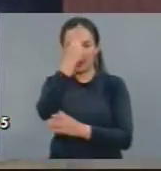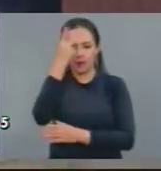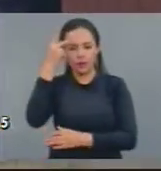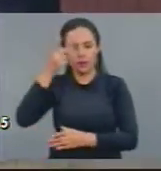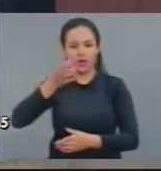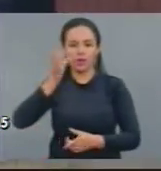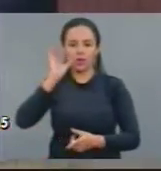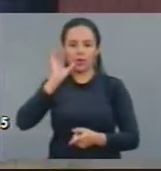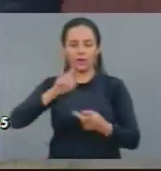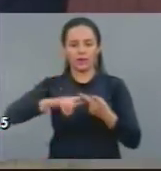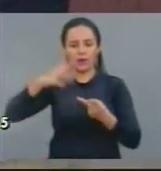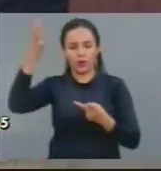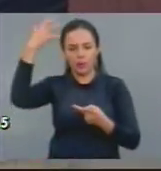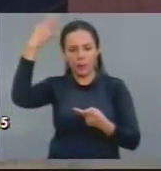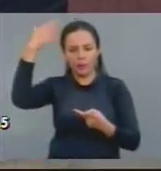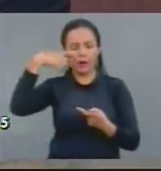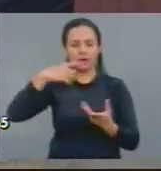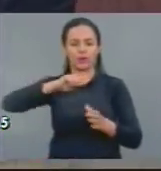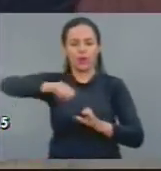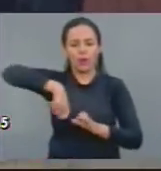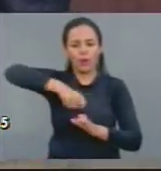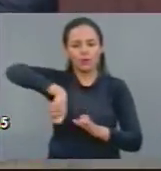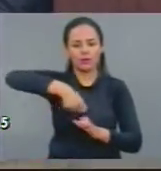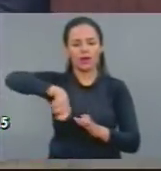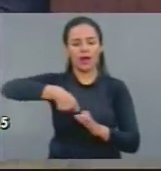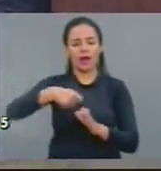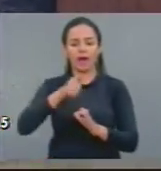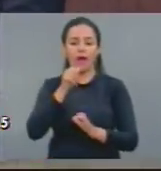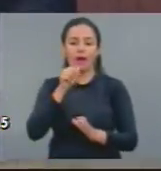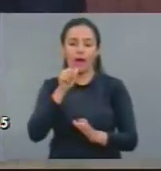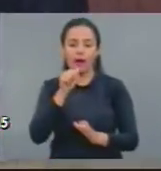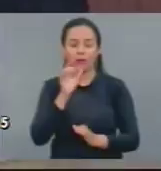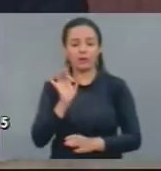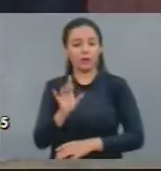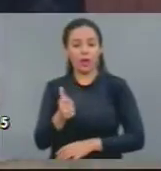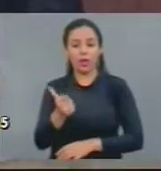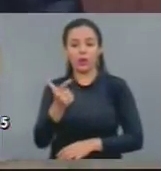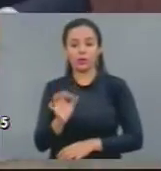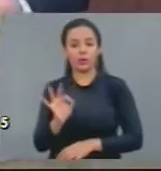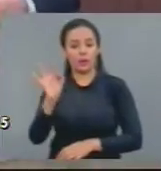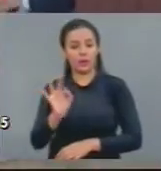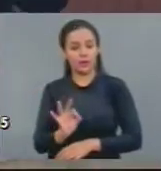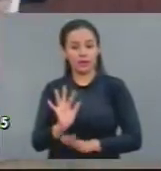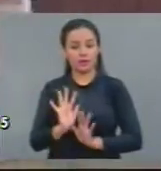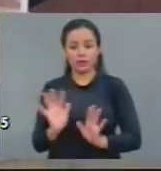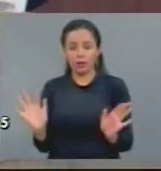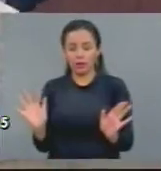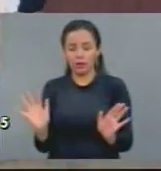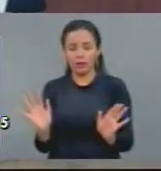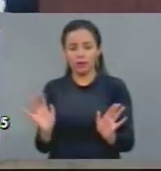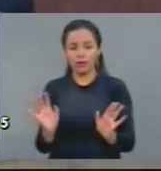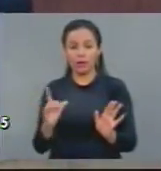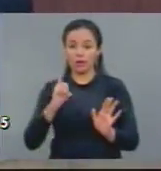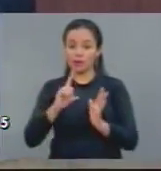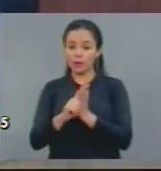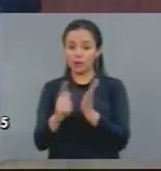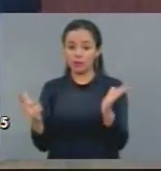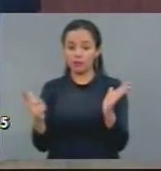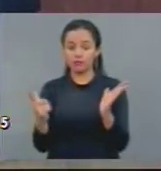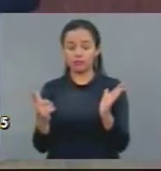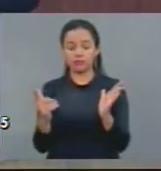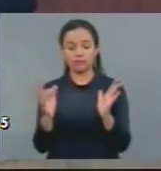hoje responde por 12%. Qual não é o nosso espanto? Porque isso aqui é uma comprovação